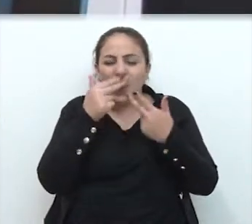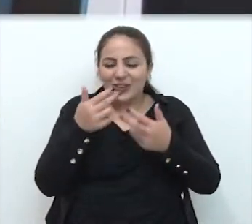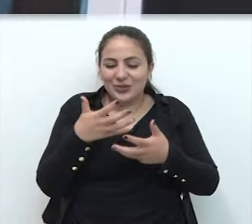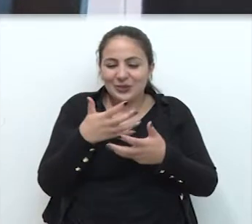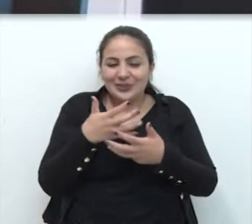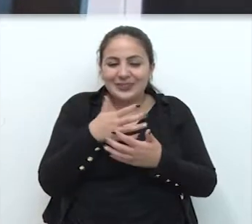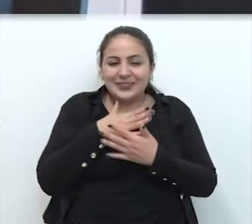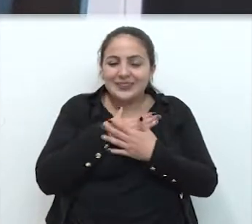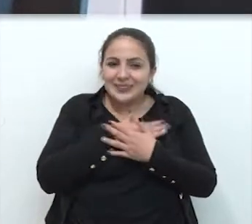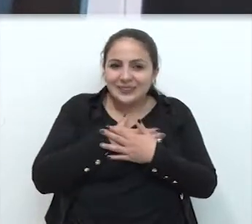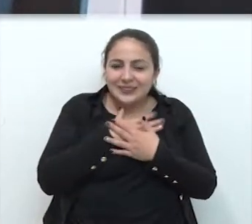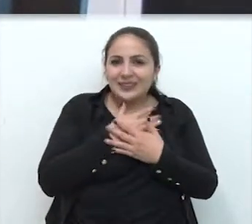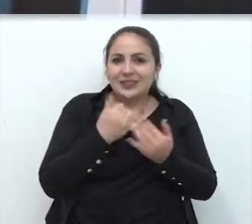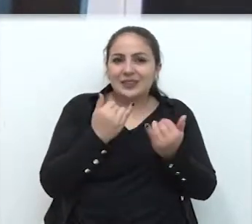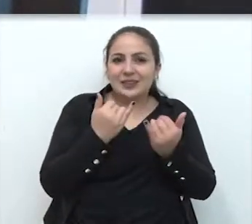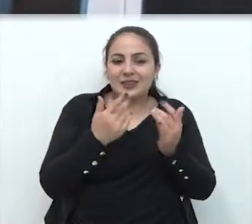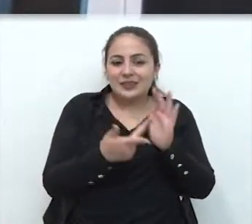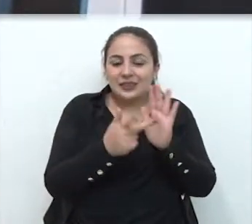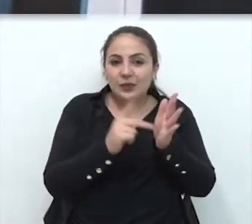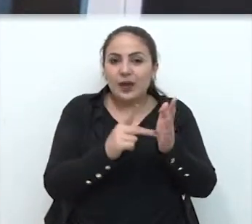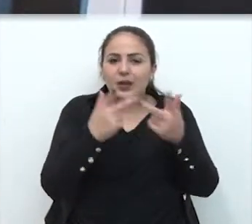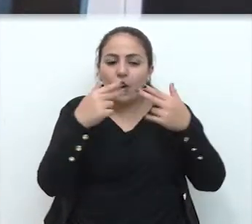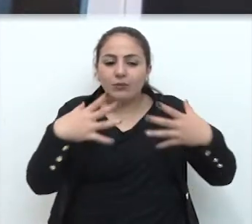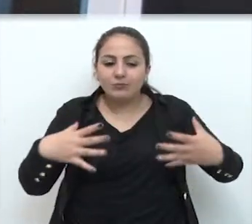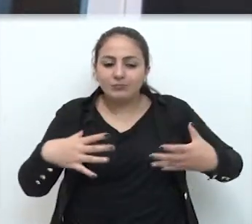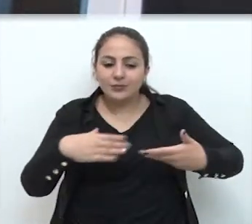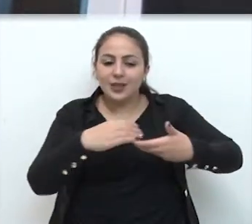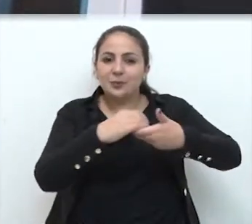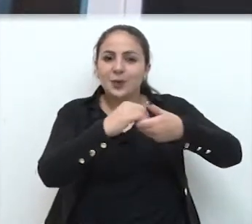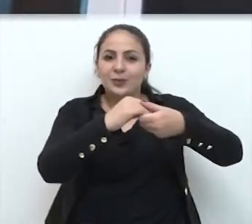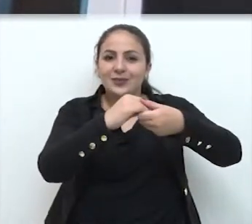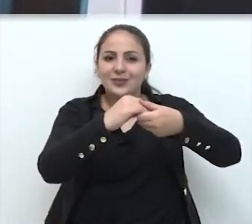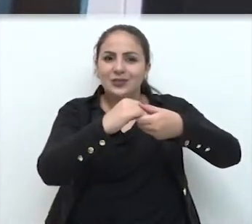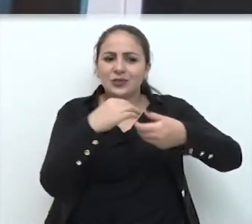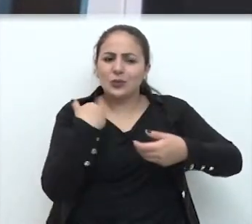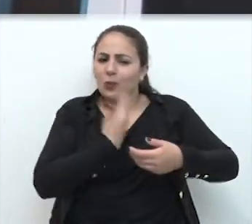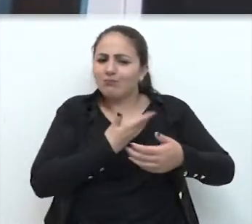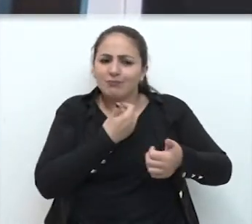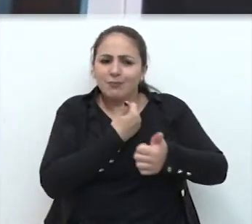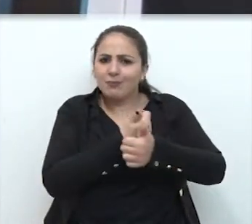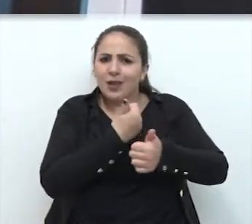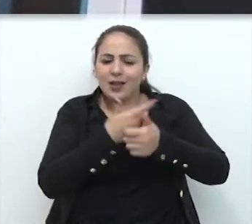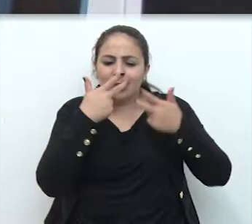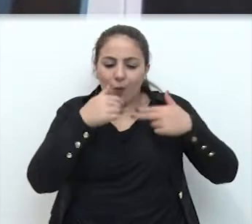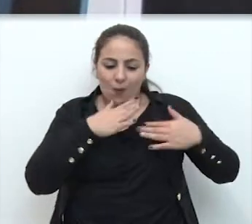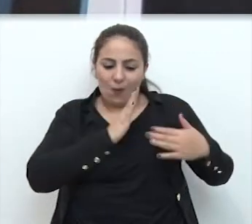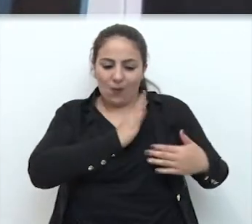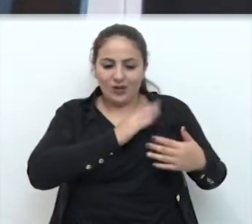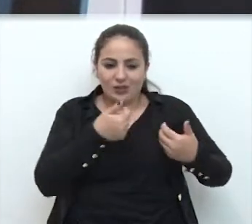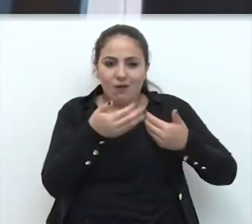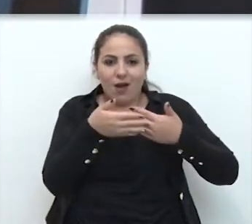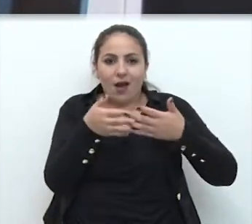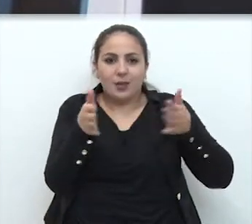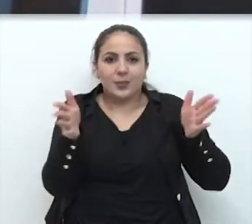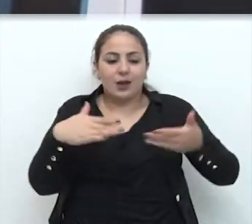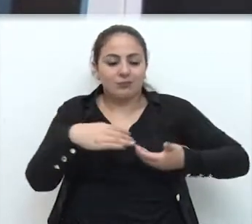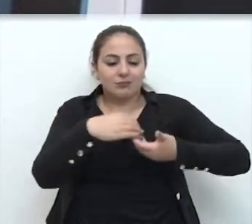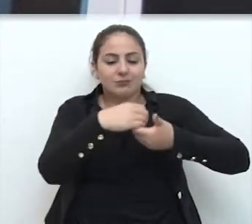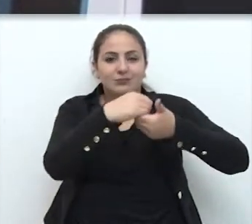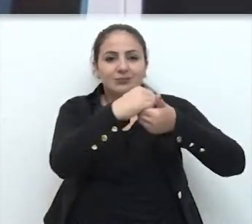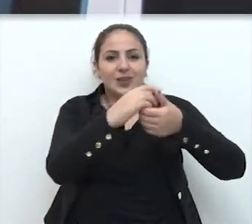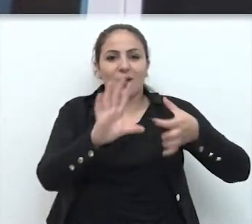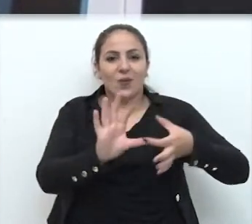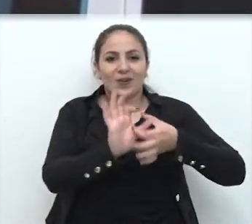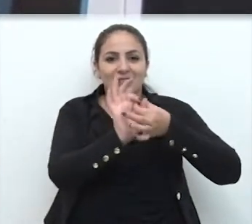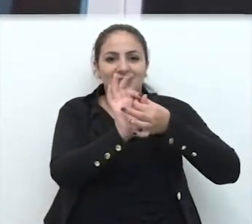afetiva, no sentido assim, a gente é só das mãos, a gente está tão perto de abrir o coração e fazer